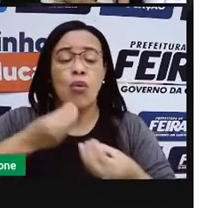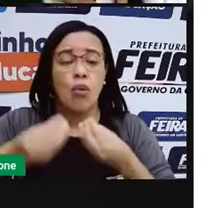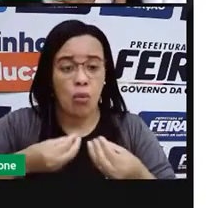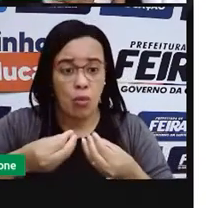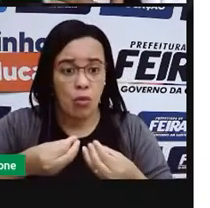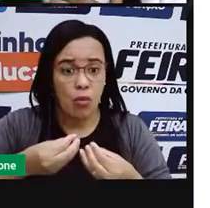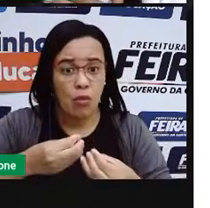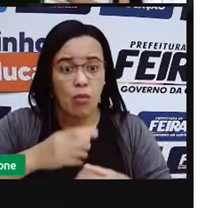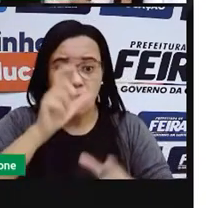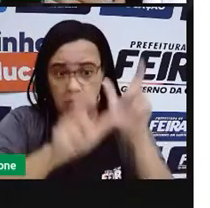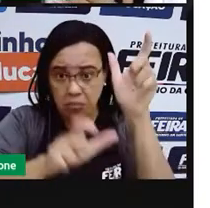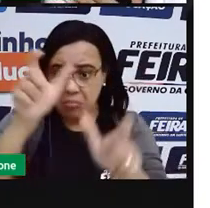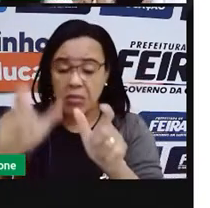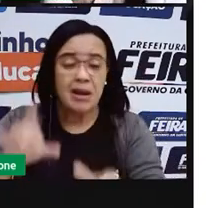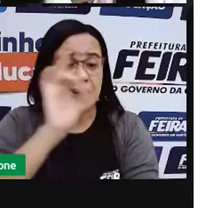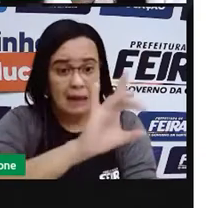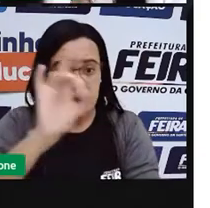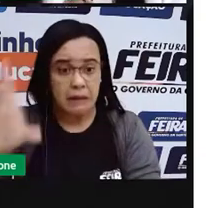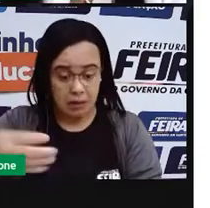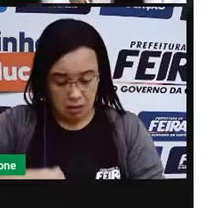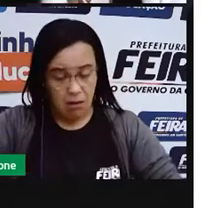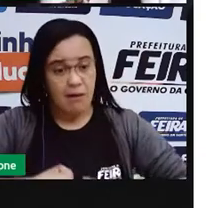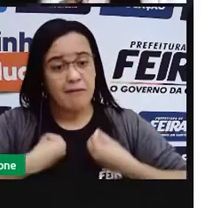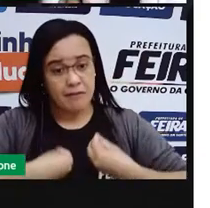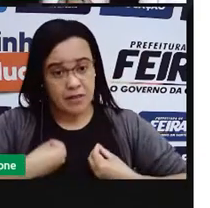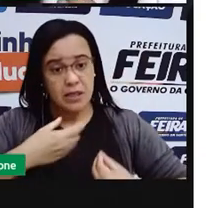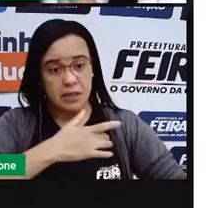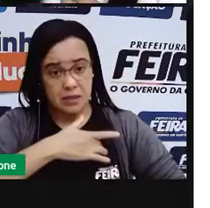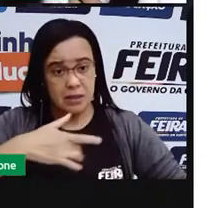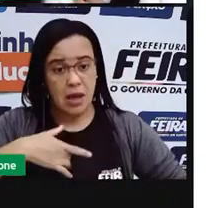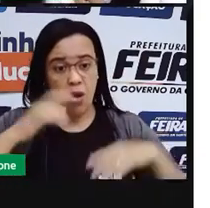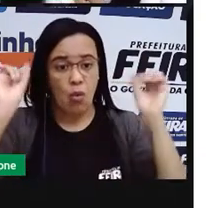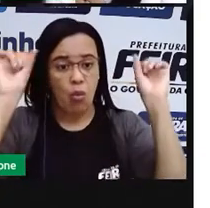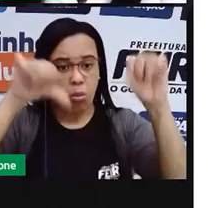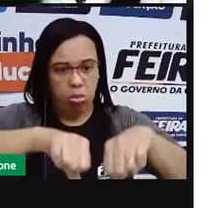nossa saúde, a manutenção da nossa própria vida.